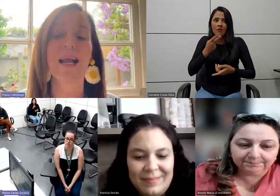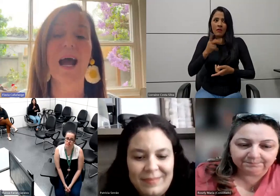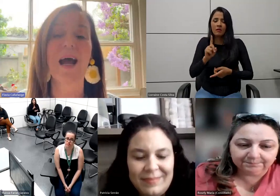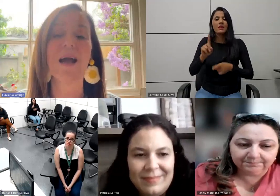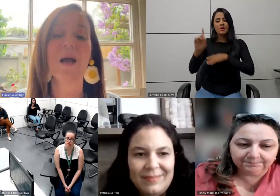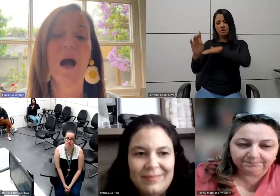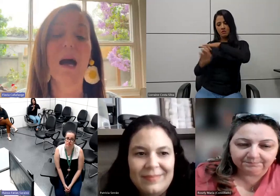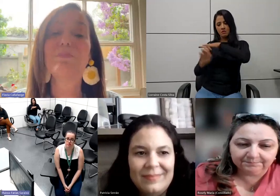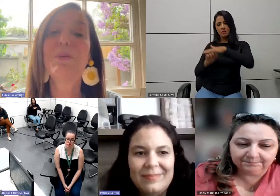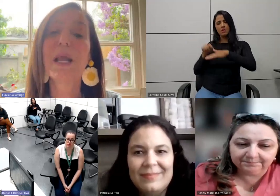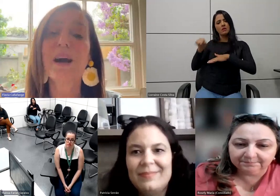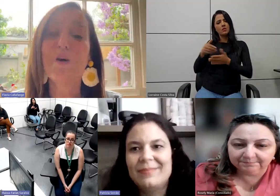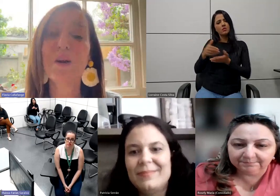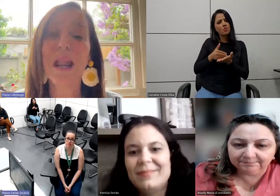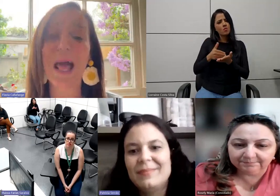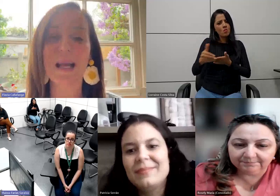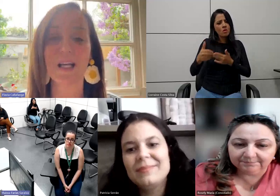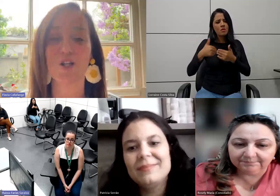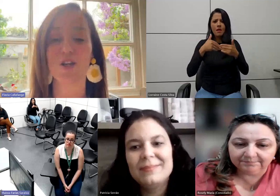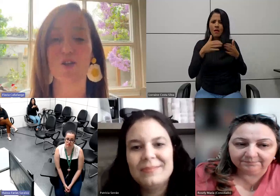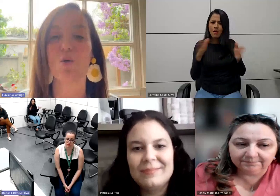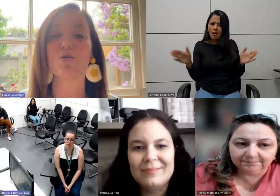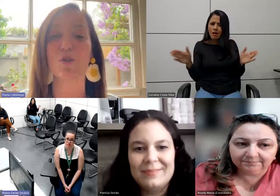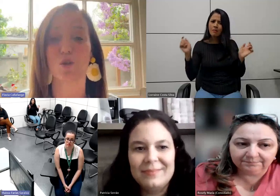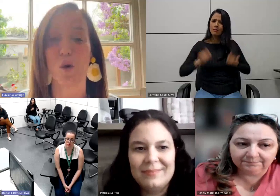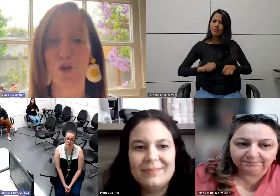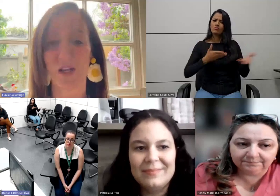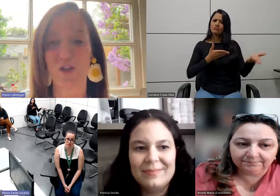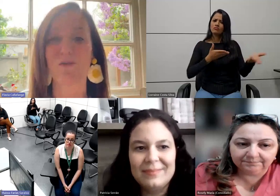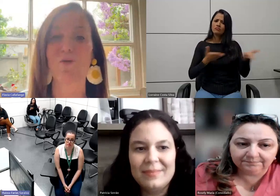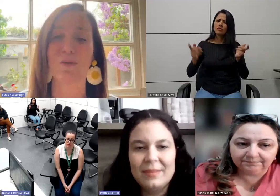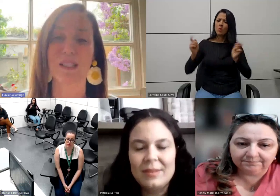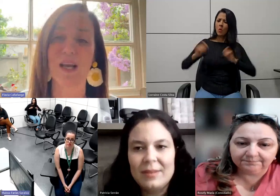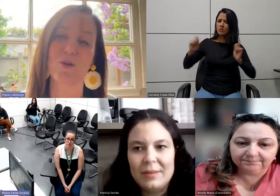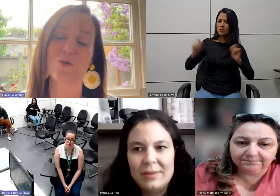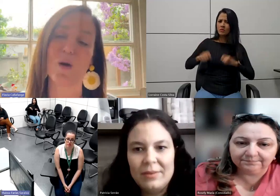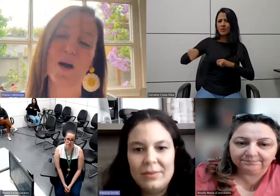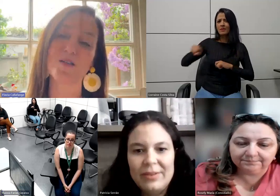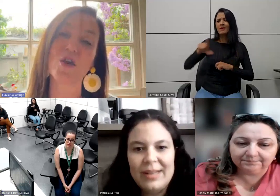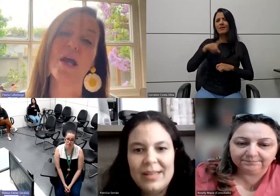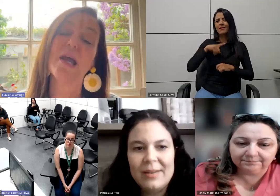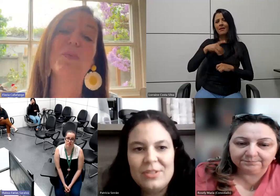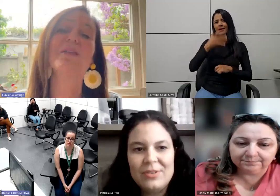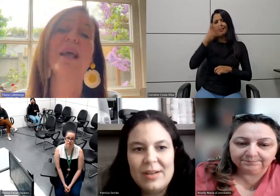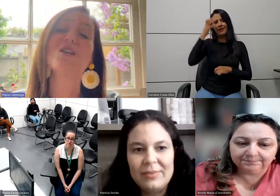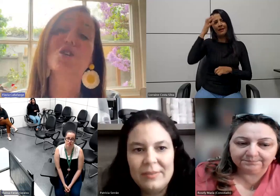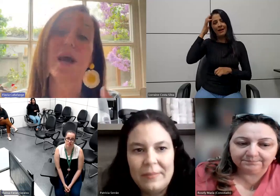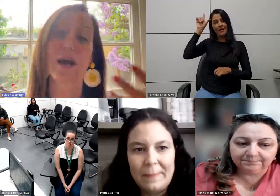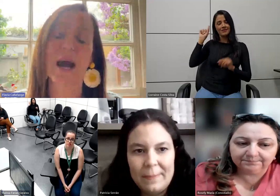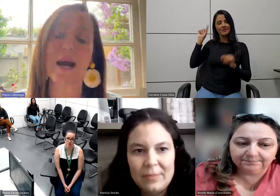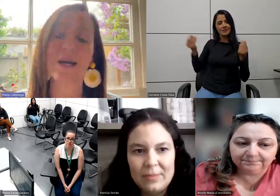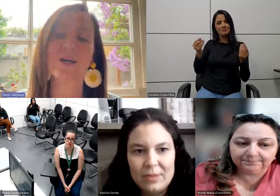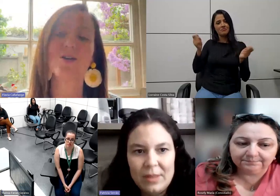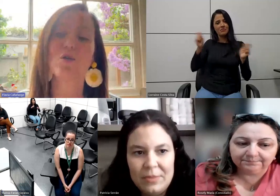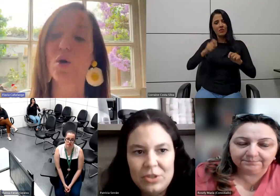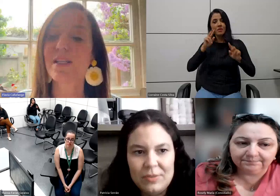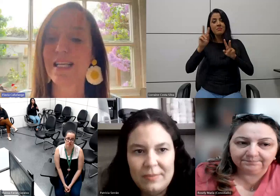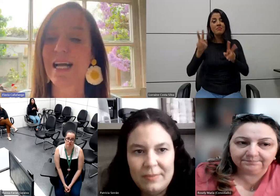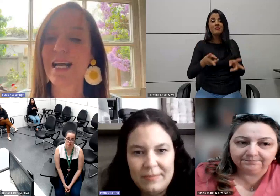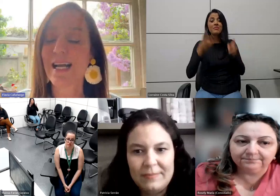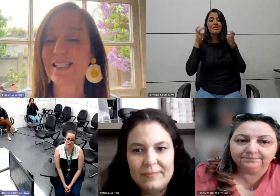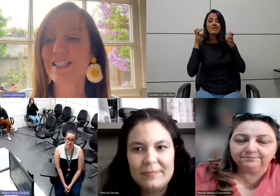começarem a abrir o leque de condições que elas estavam considerando antes, e poder enxergar